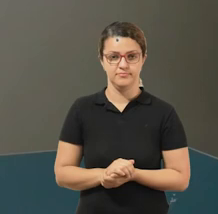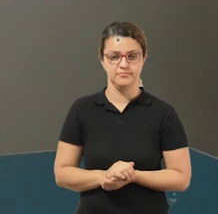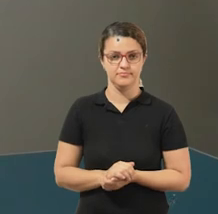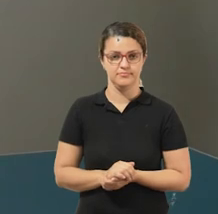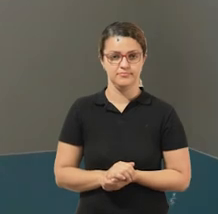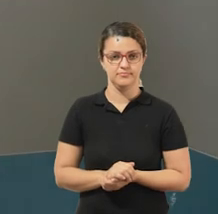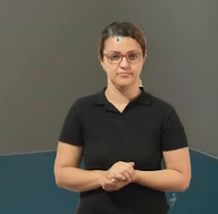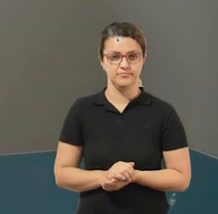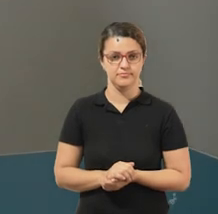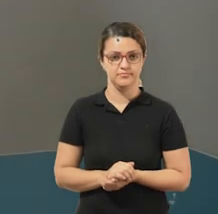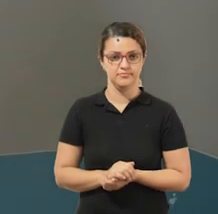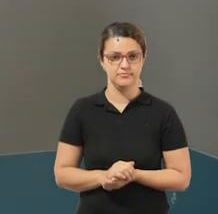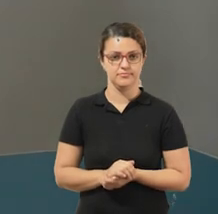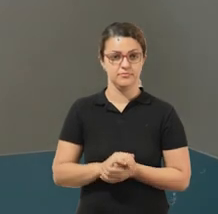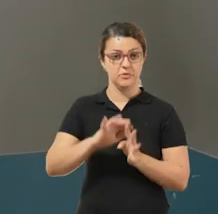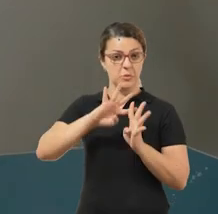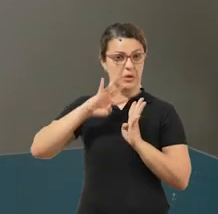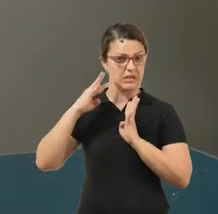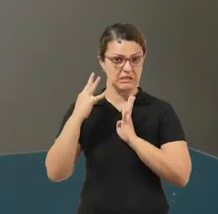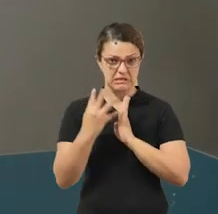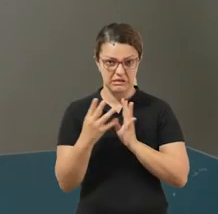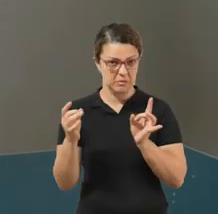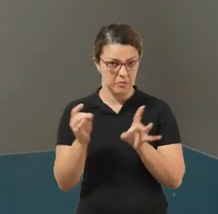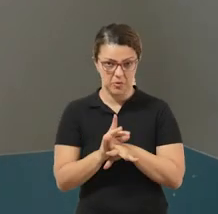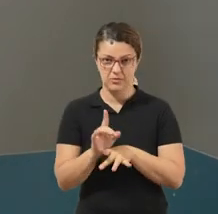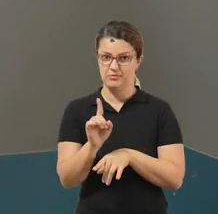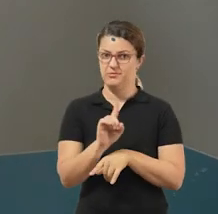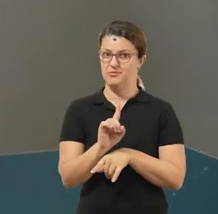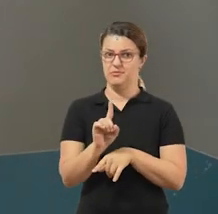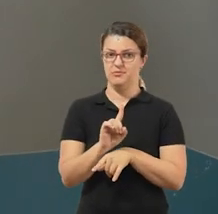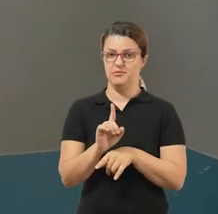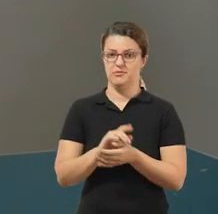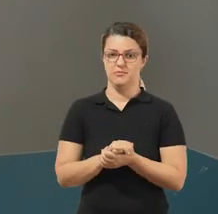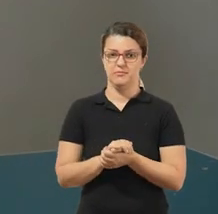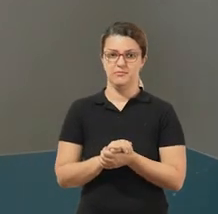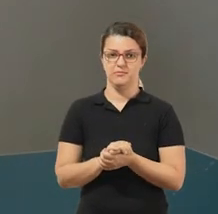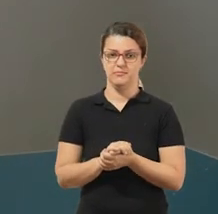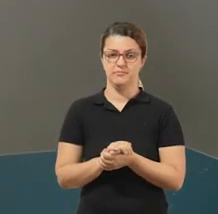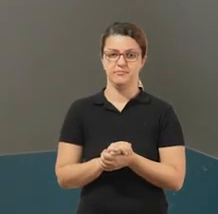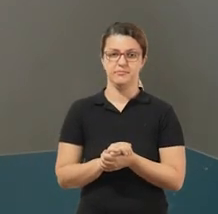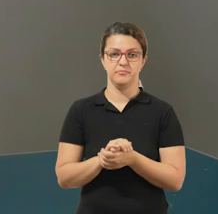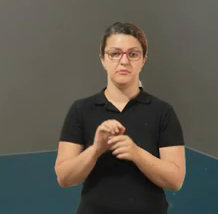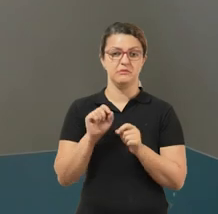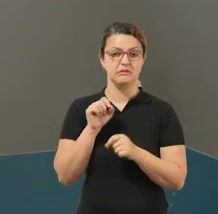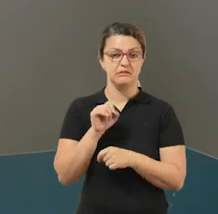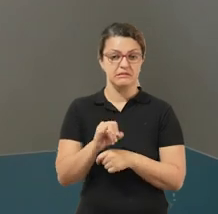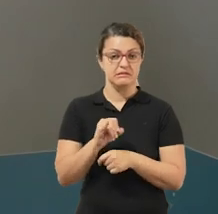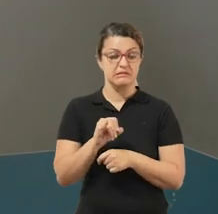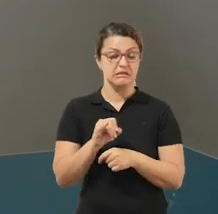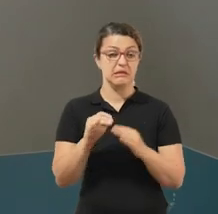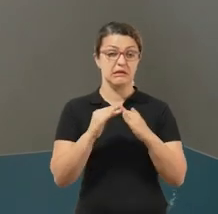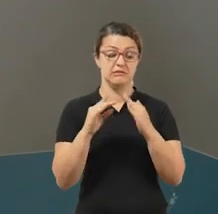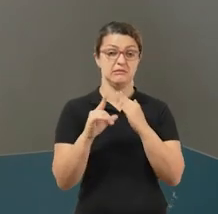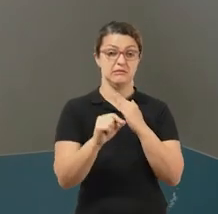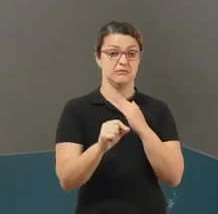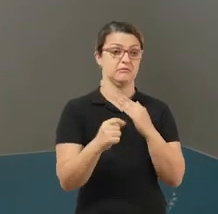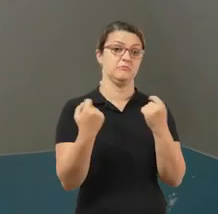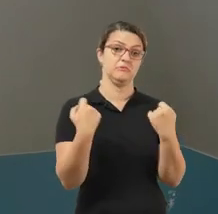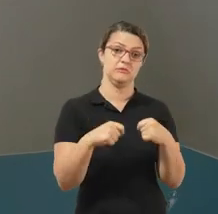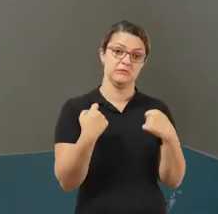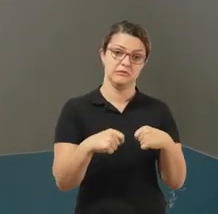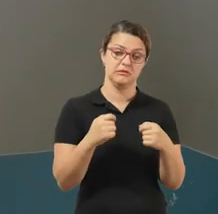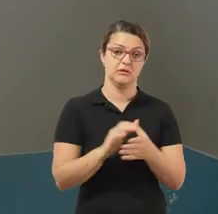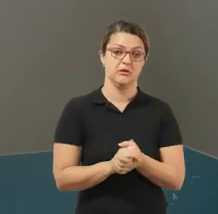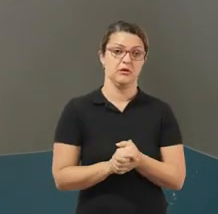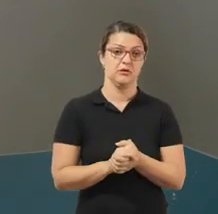Pessoal, a quarentena não acabou. Então, mantenham-se em isolamento social, só saiam de casa quando for necessário e